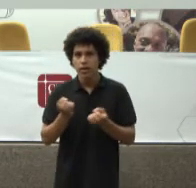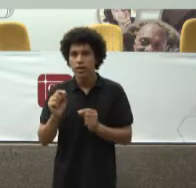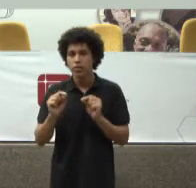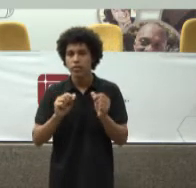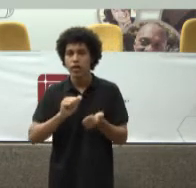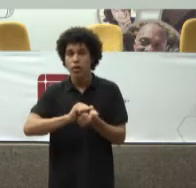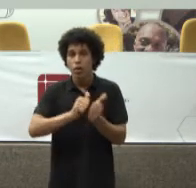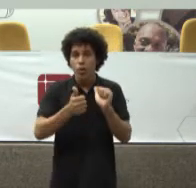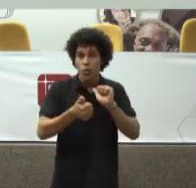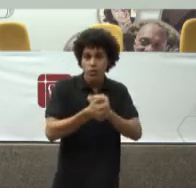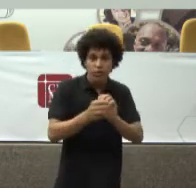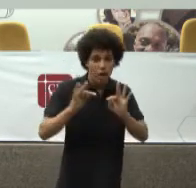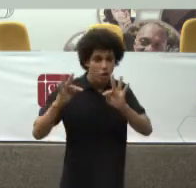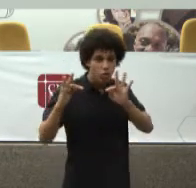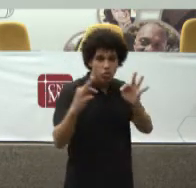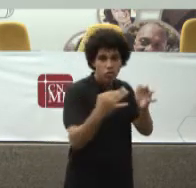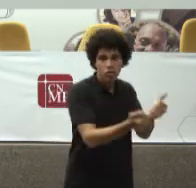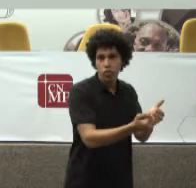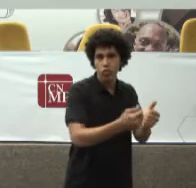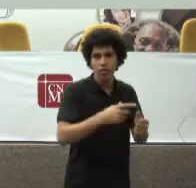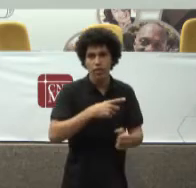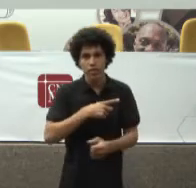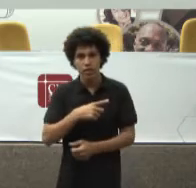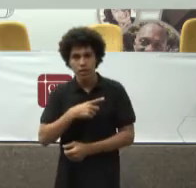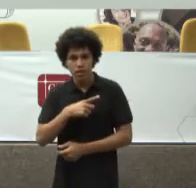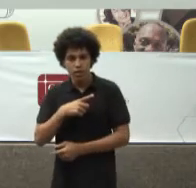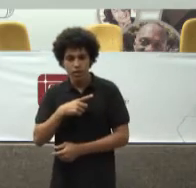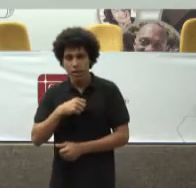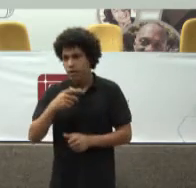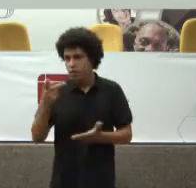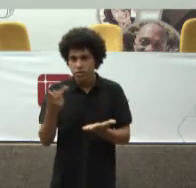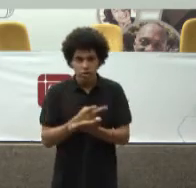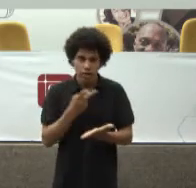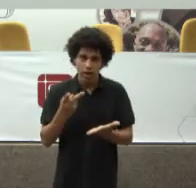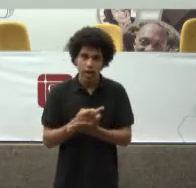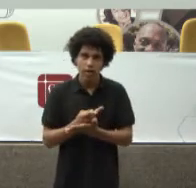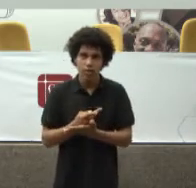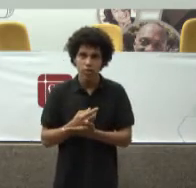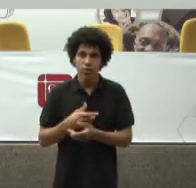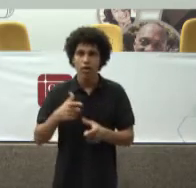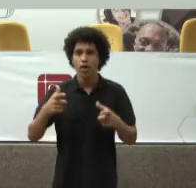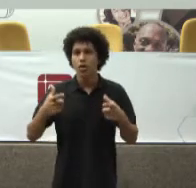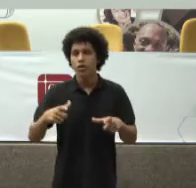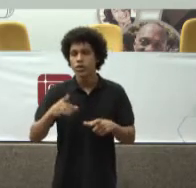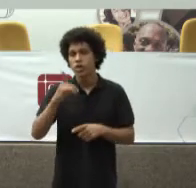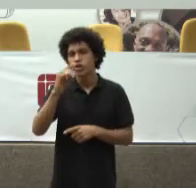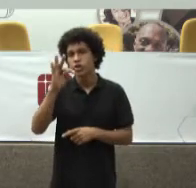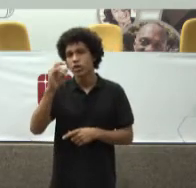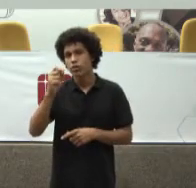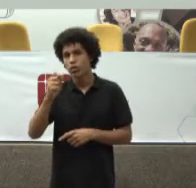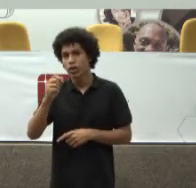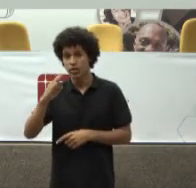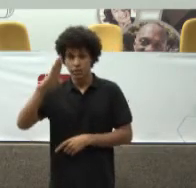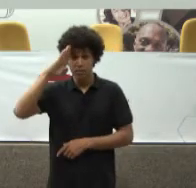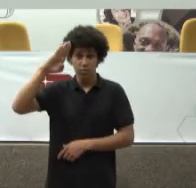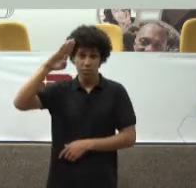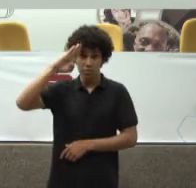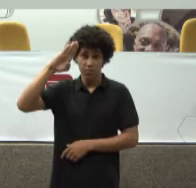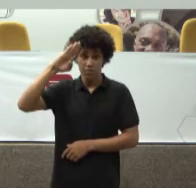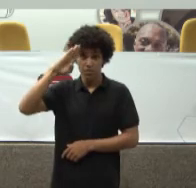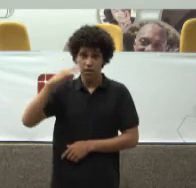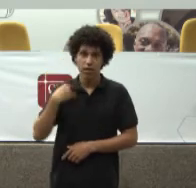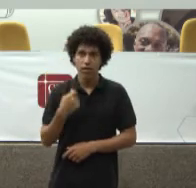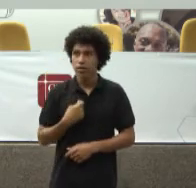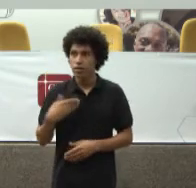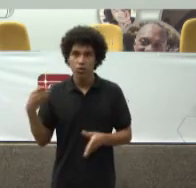A ditadura Militar Trouxe alguns avanços Que ninguém pode ser Só equivocado No mundo Mas trouxe Graves problemas Para o